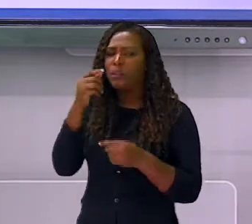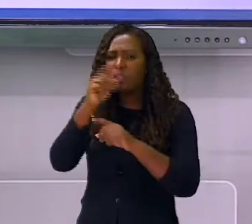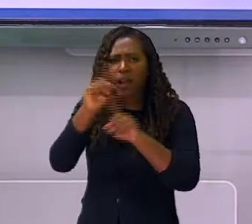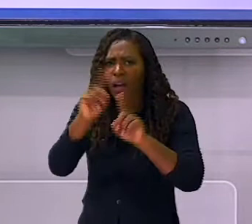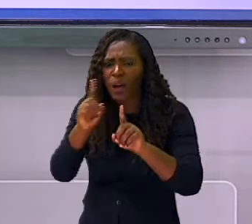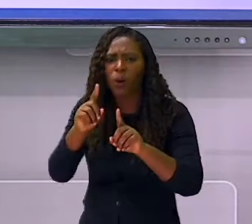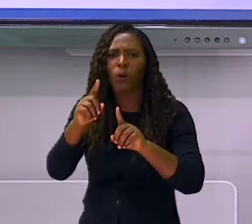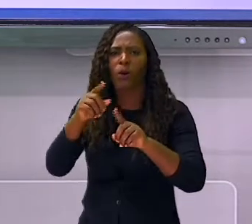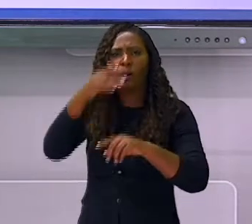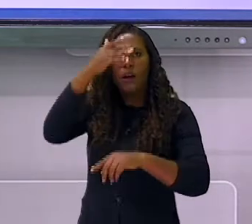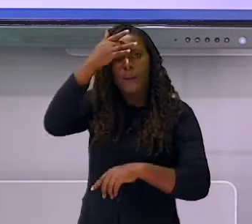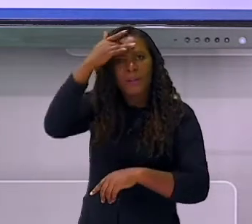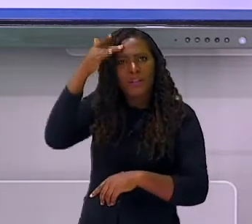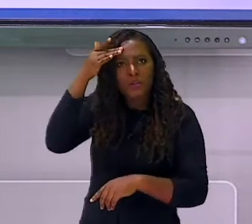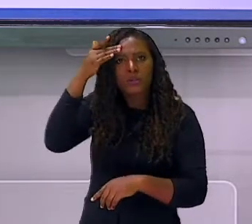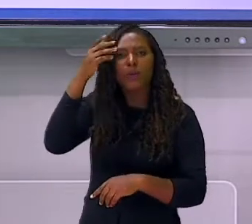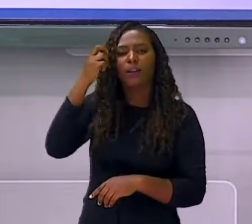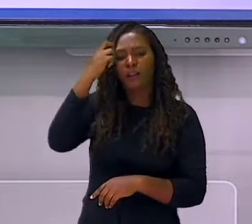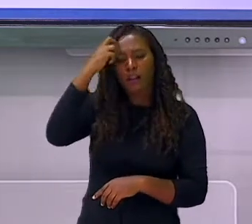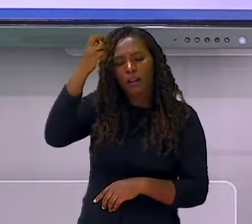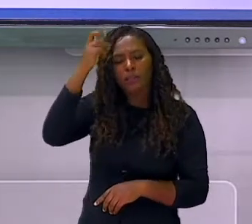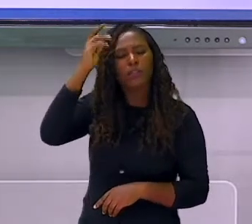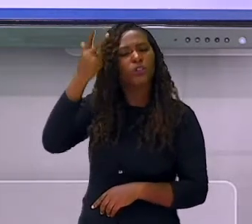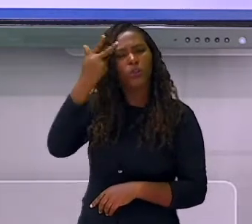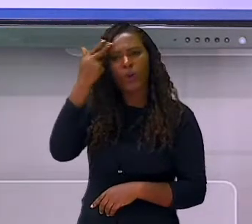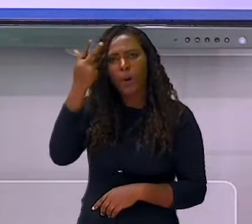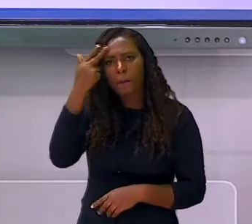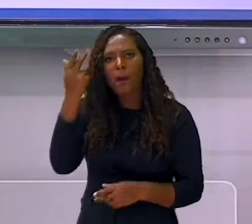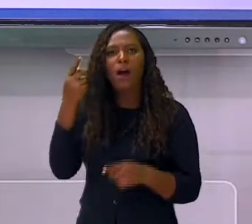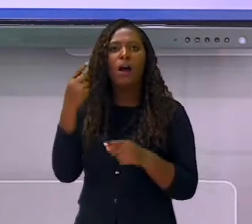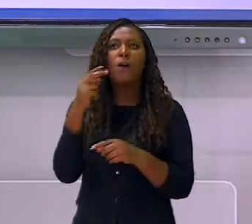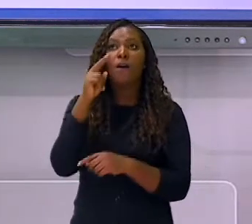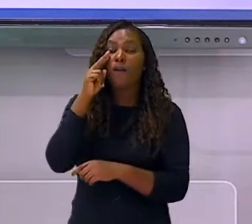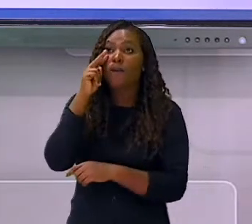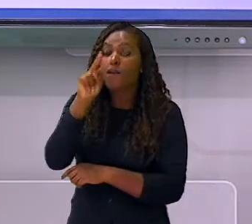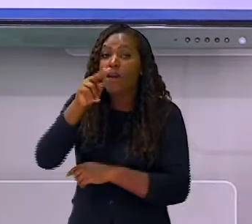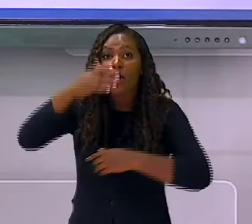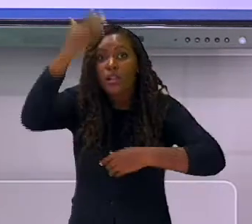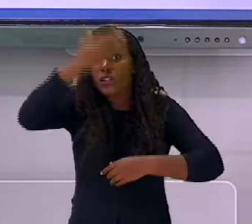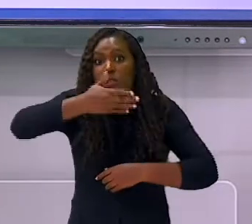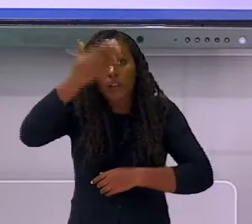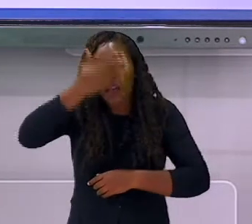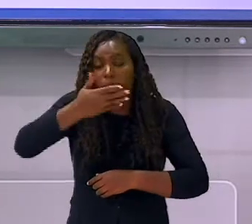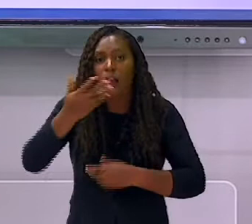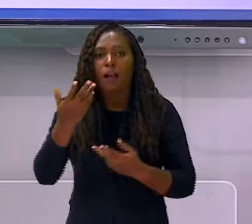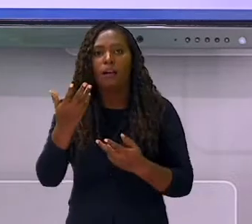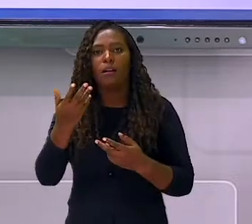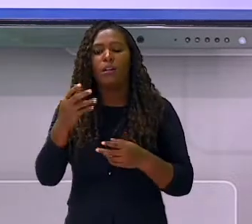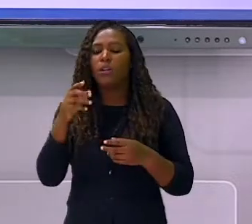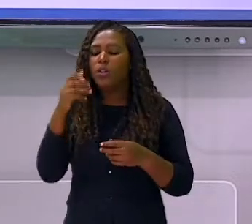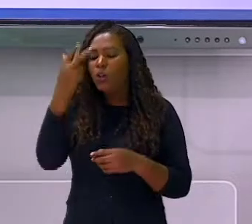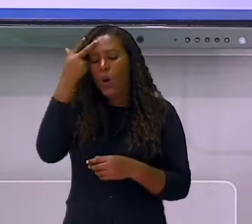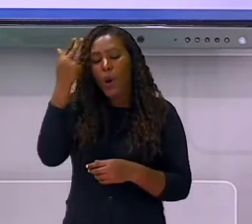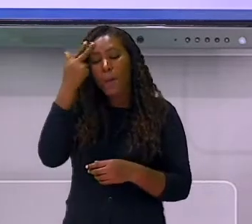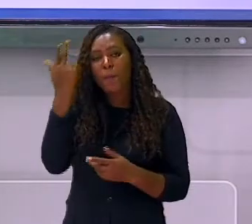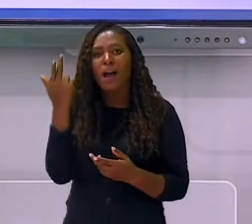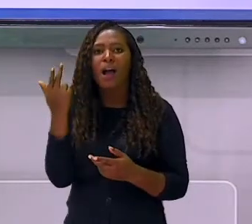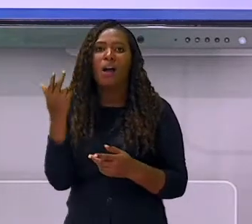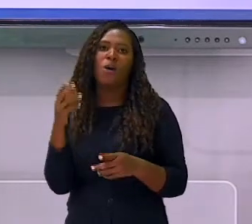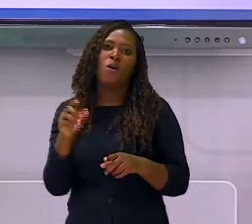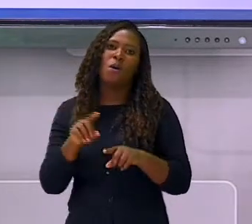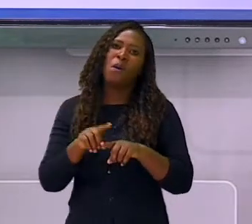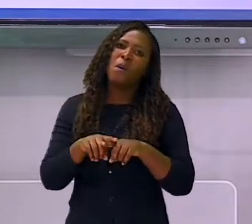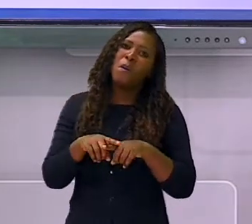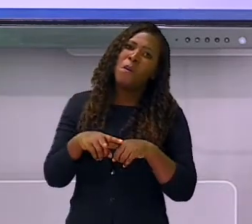corrigida, que são aquelas pessoas que não usam óculos para ajudar enxergar, fazer a leitura, ou então aquela pessoa que tem uma